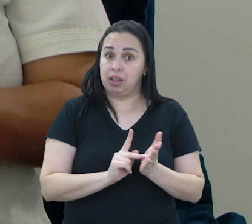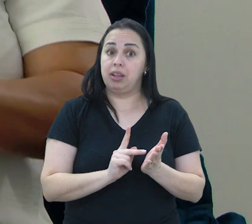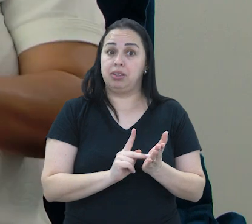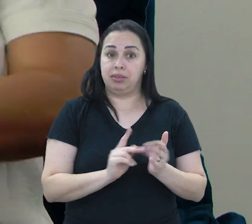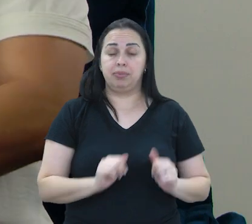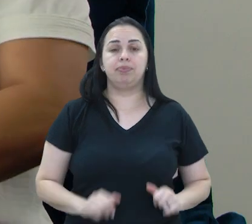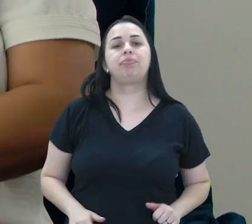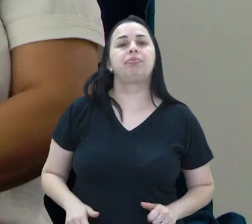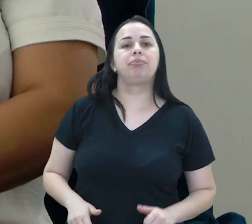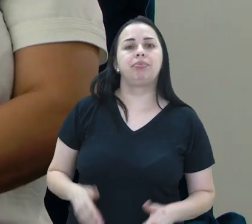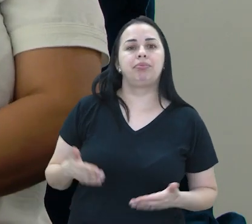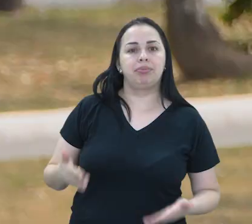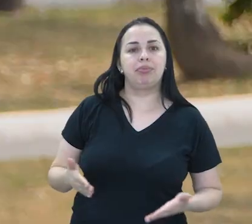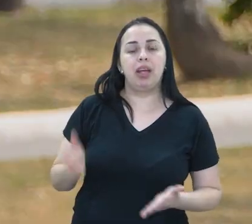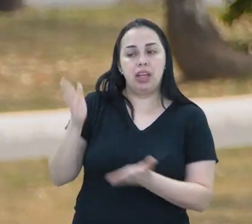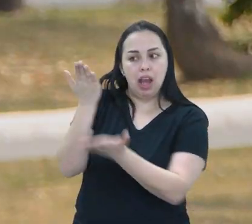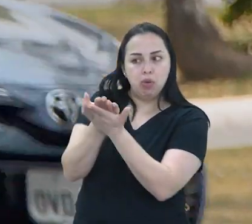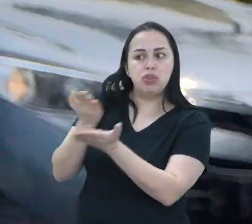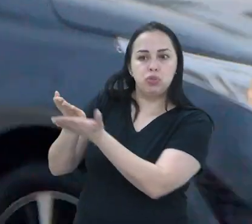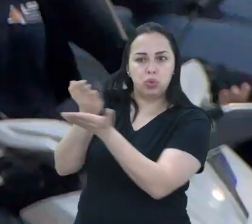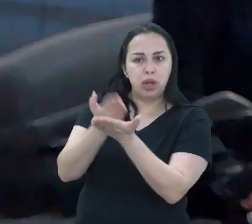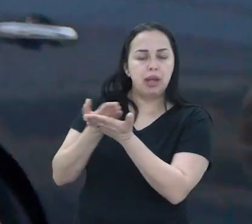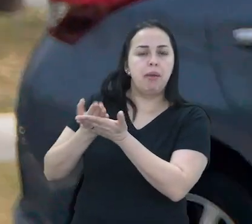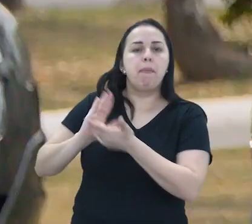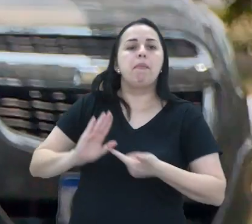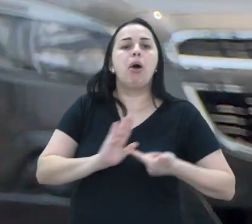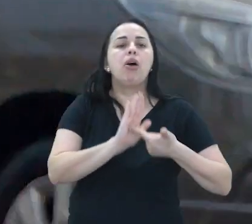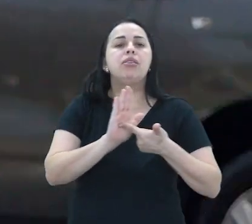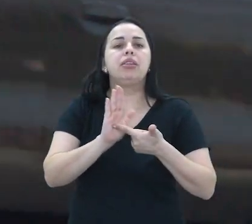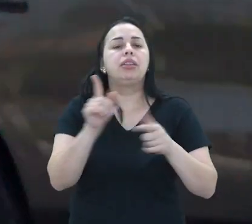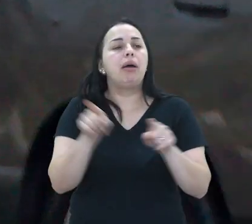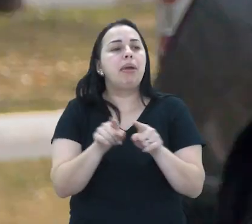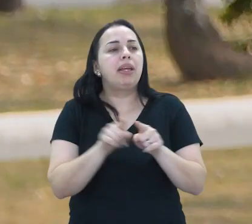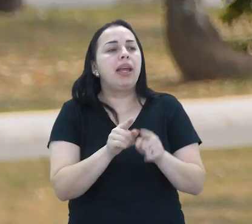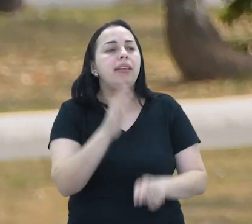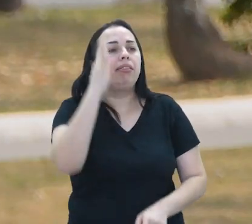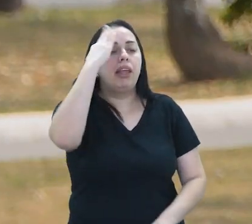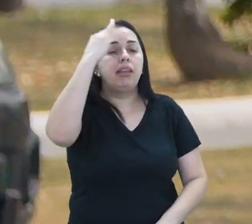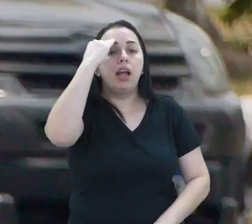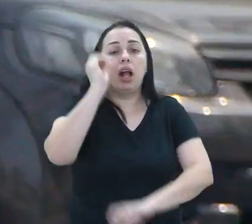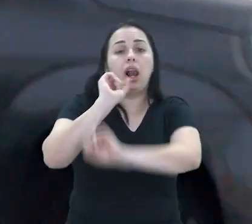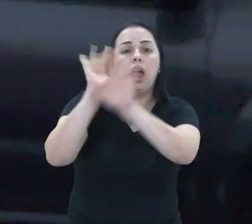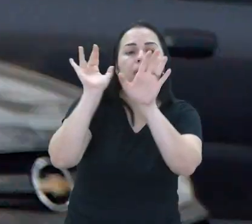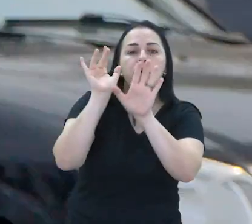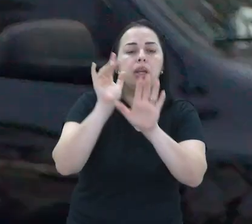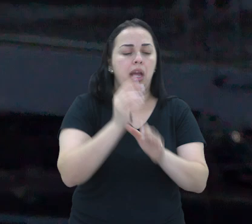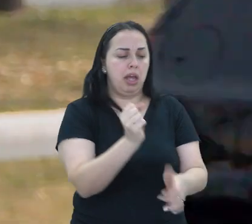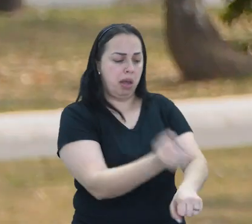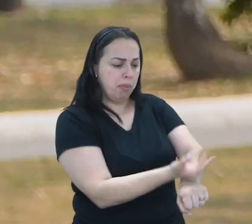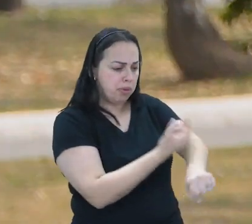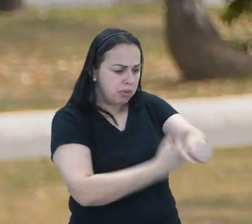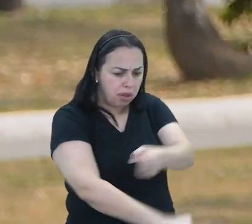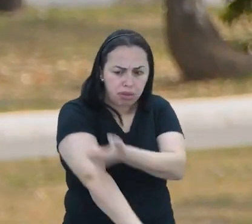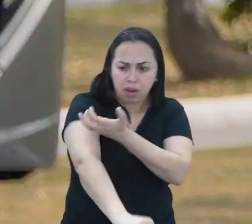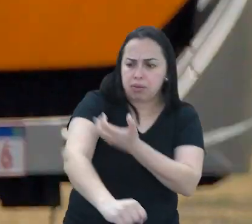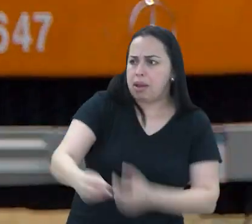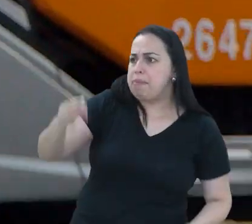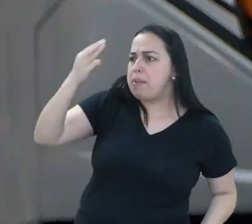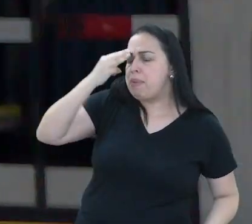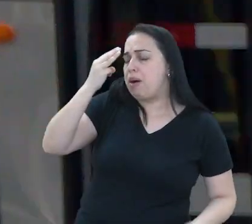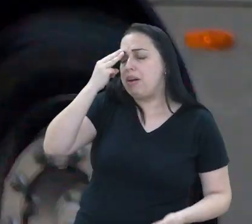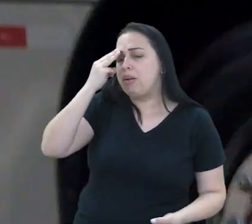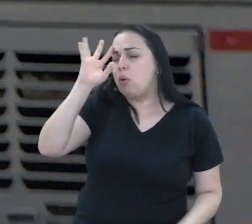lembrar desse momento. Com o estudo, os cientistas querem entender melhor a relação entre memória e emocional.